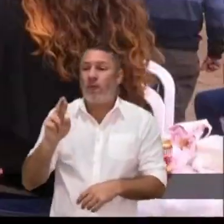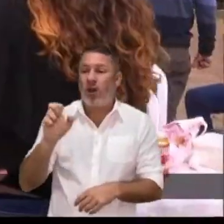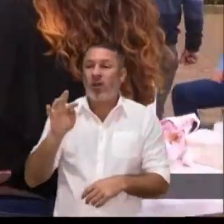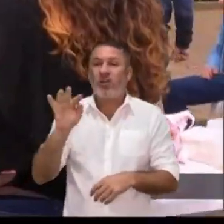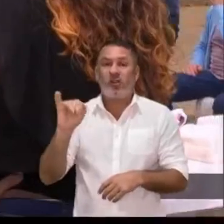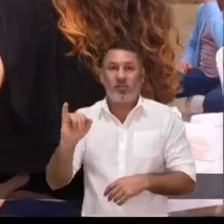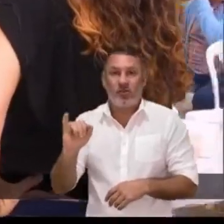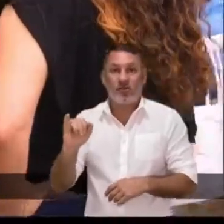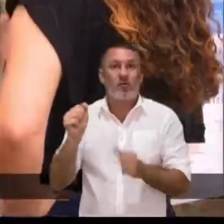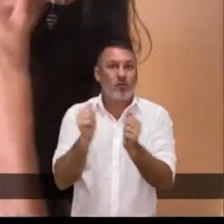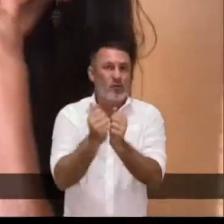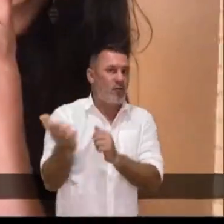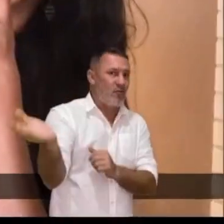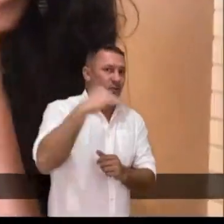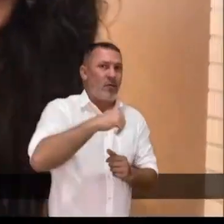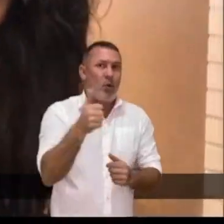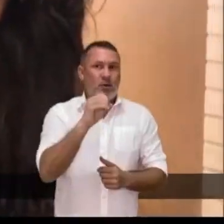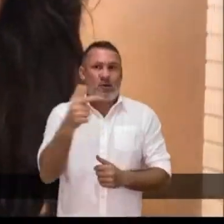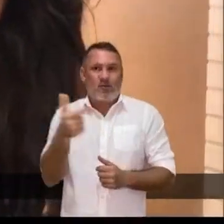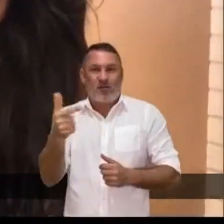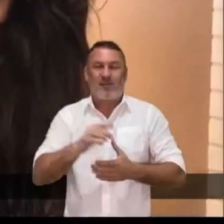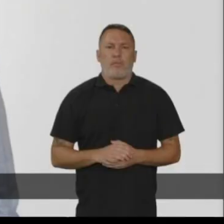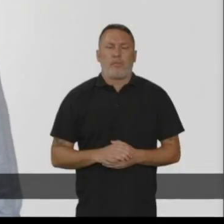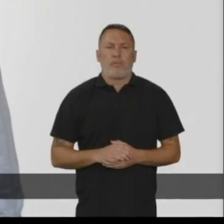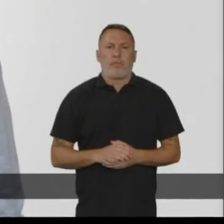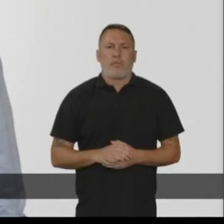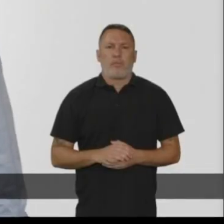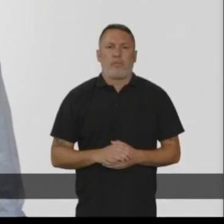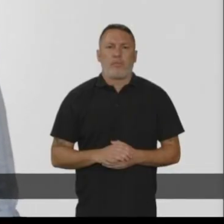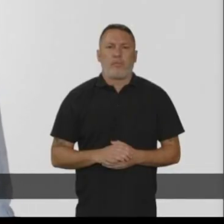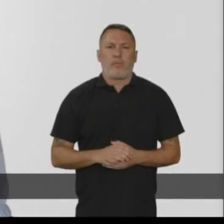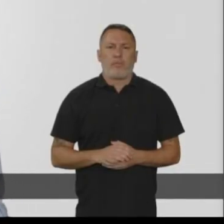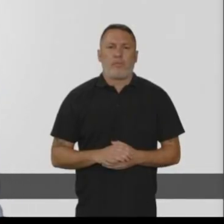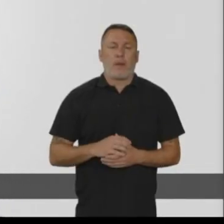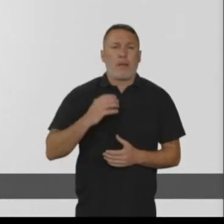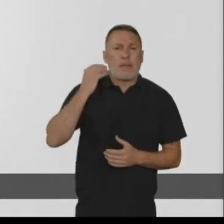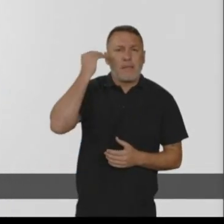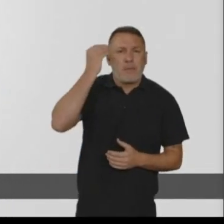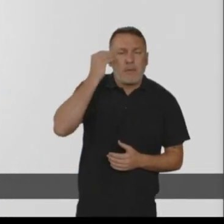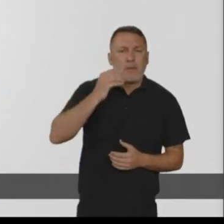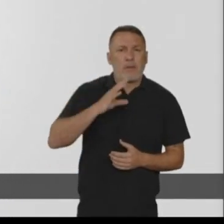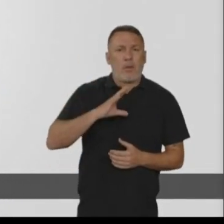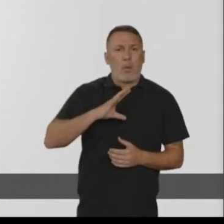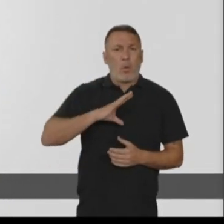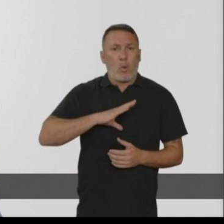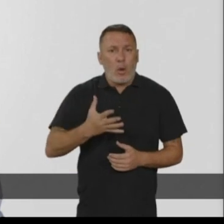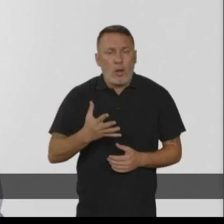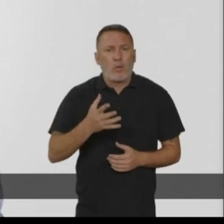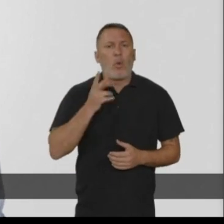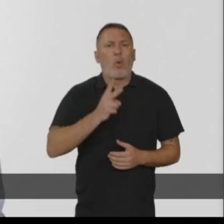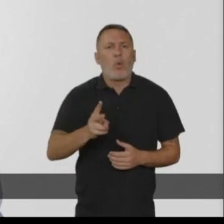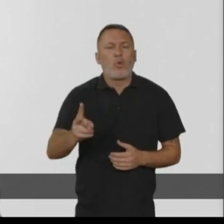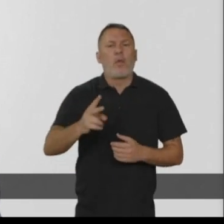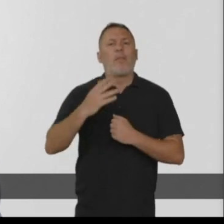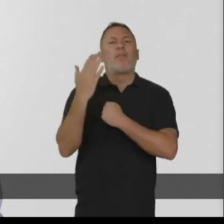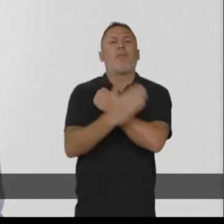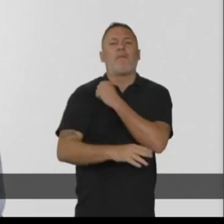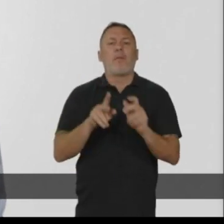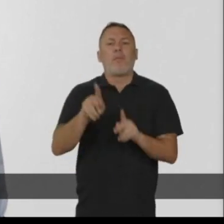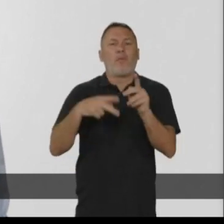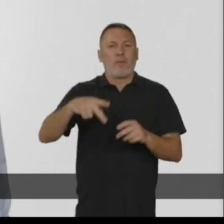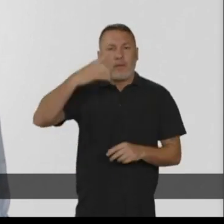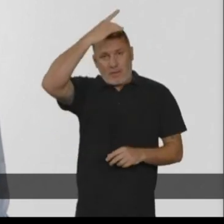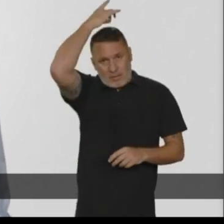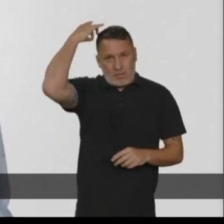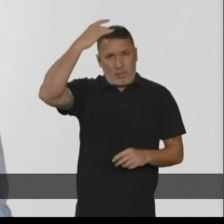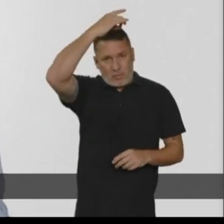coronel Foreste. Tamo junto, 11022. Experiência e coragem para continuar defendendo o povo